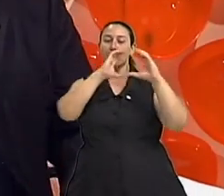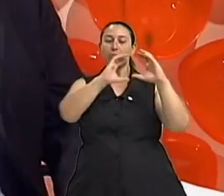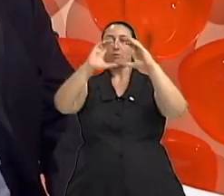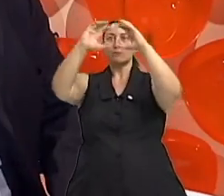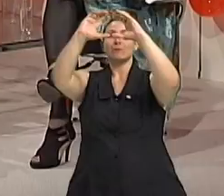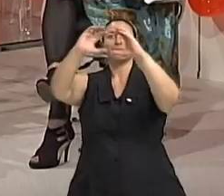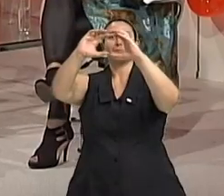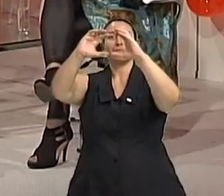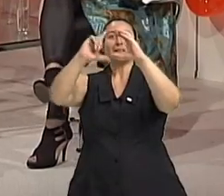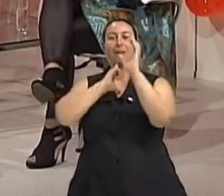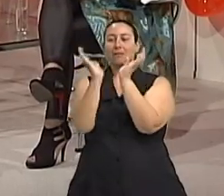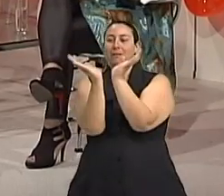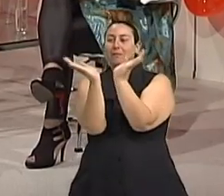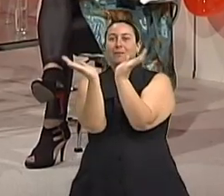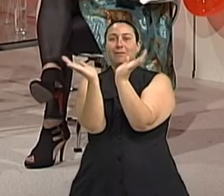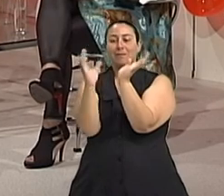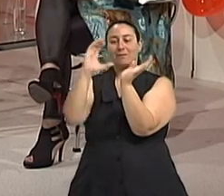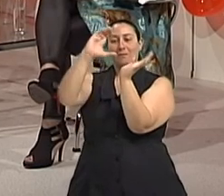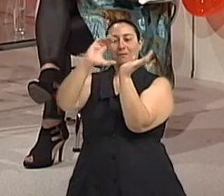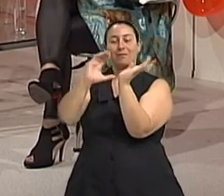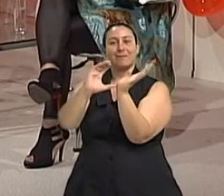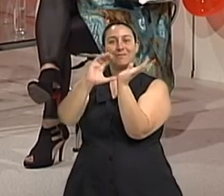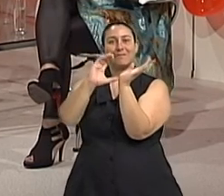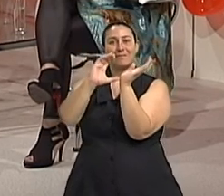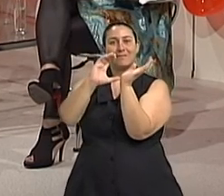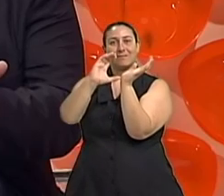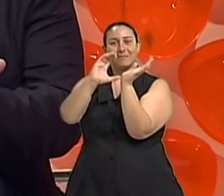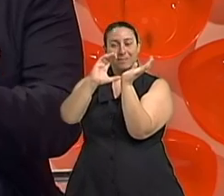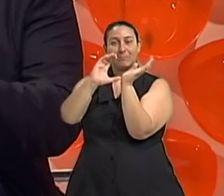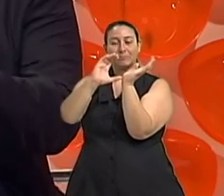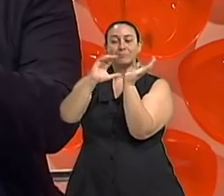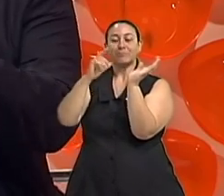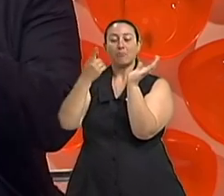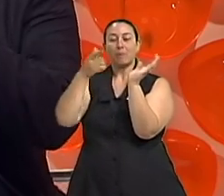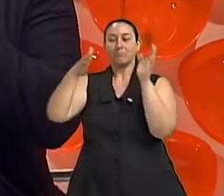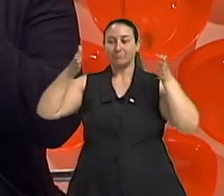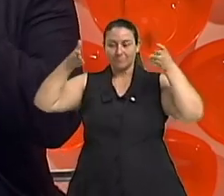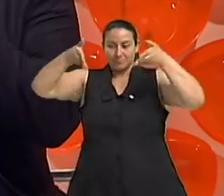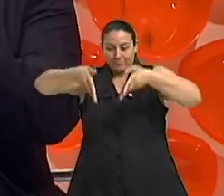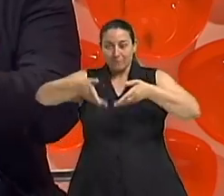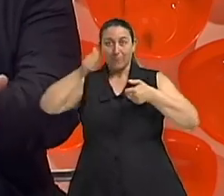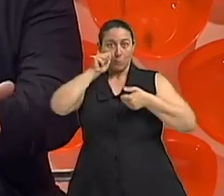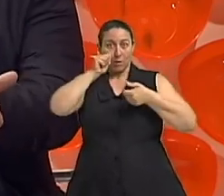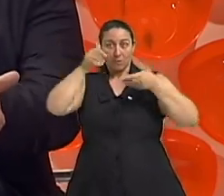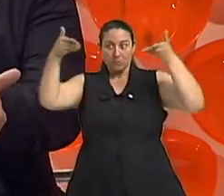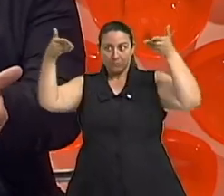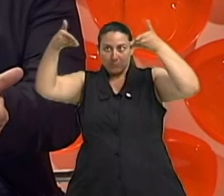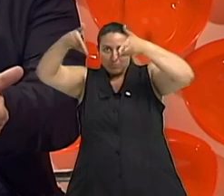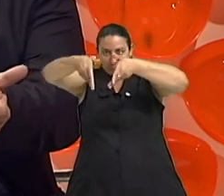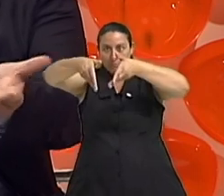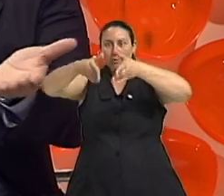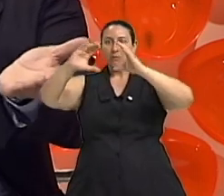Olhando agora, não tem como não dizer, com certeza. o assoalho pélvico, a bacia feminina, ela tem um orifício